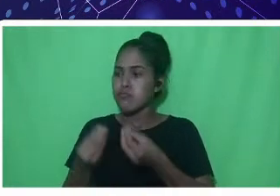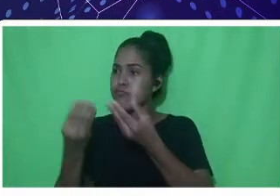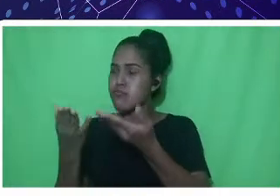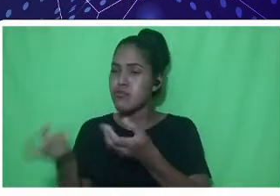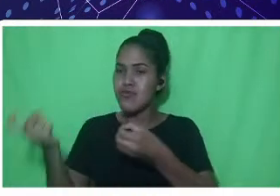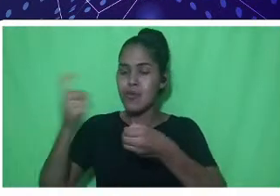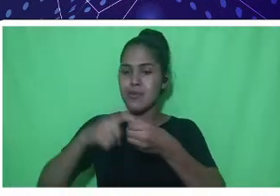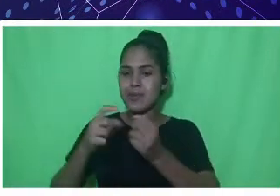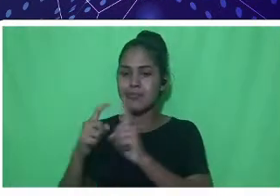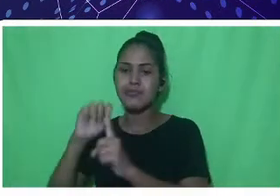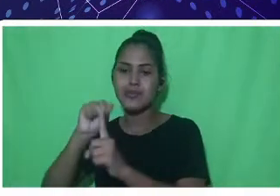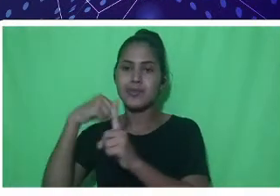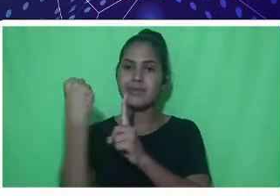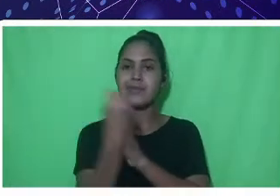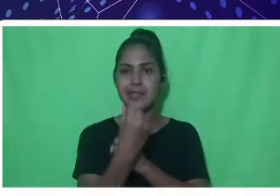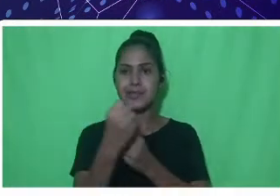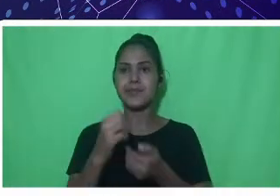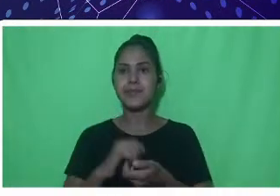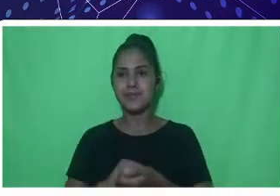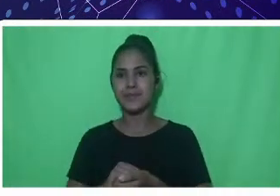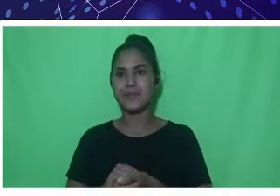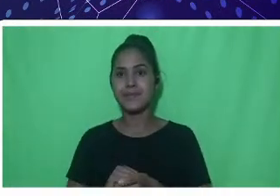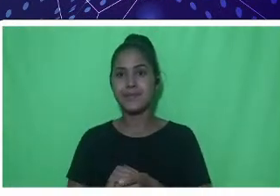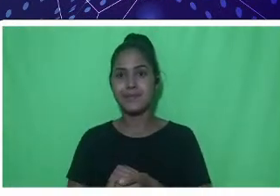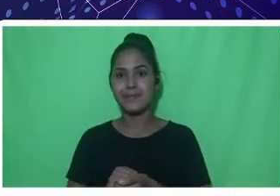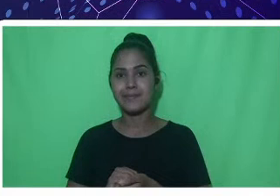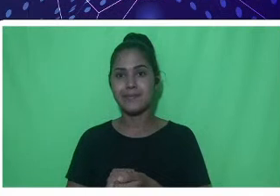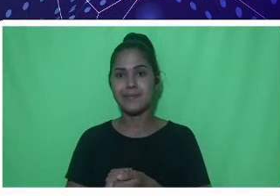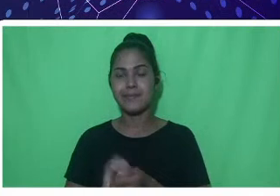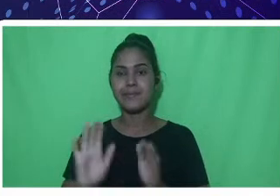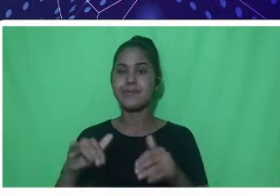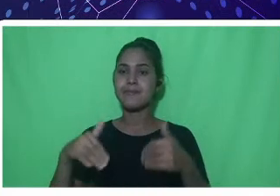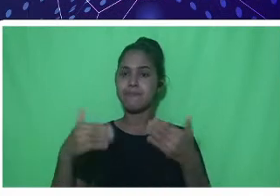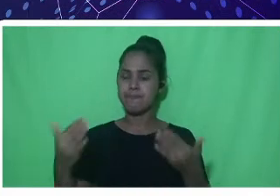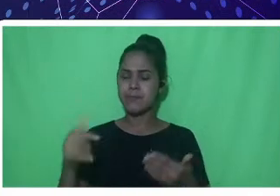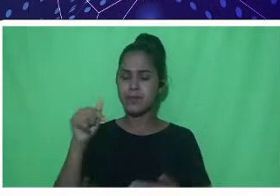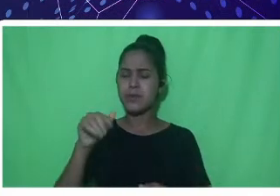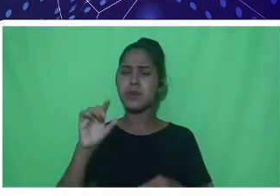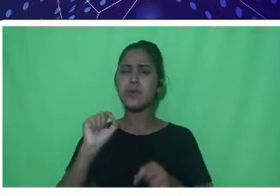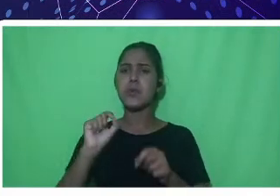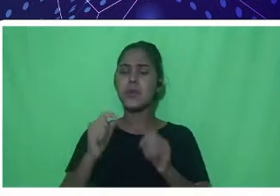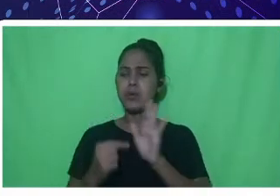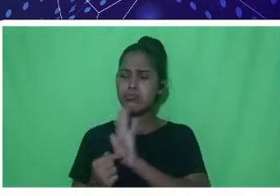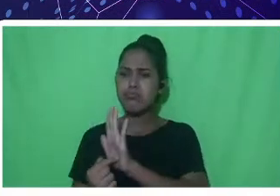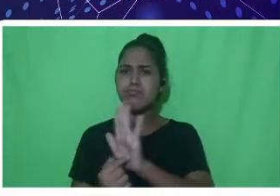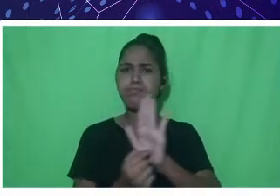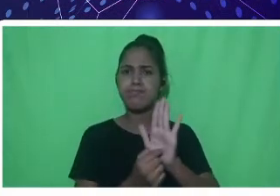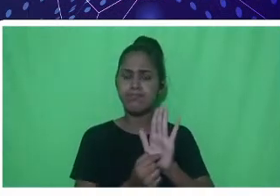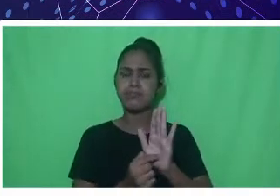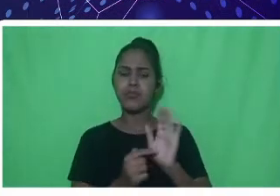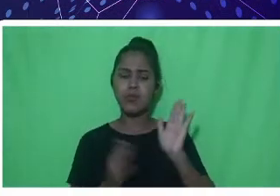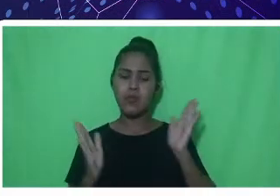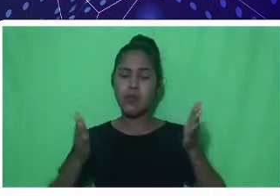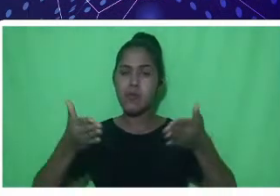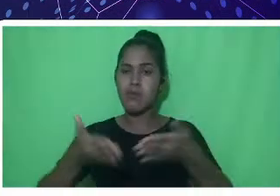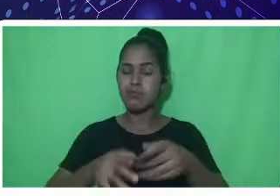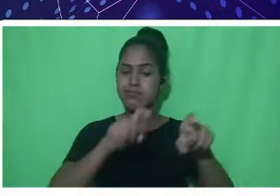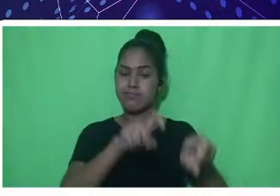atua nos mais diversas áreas de conhecimento, ligando principalmente ao rural, como mola